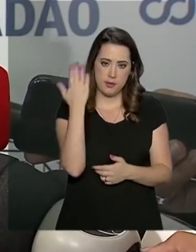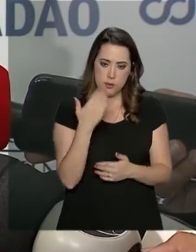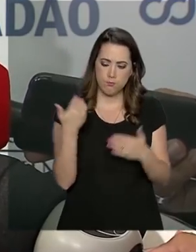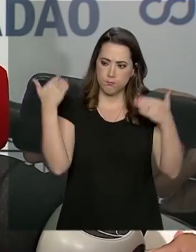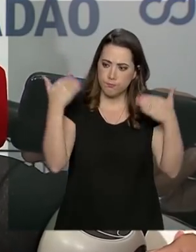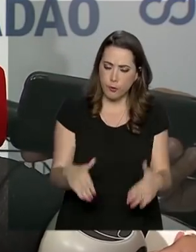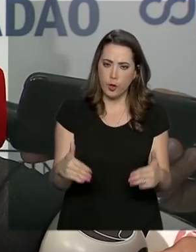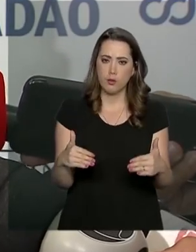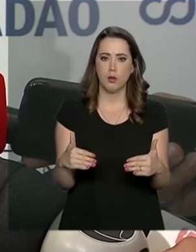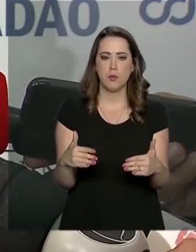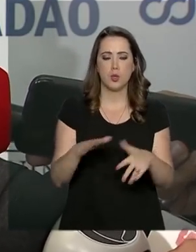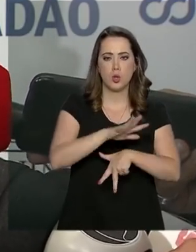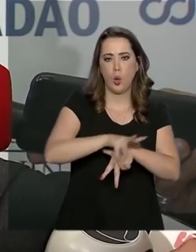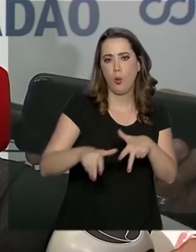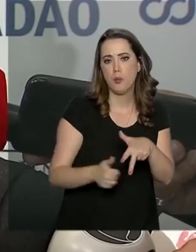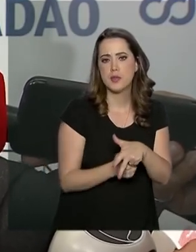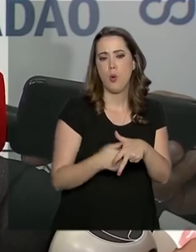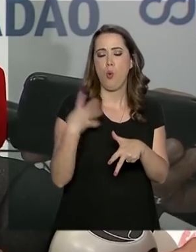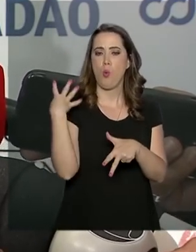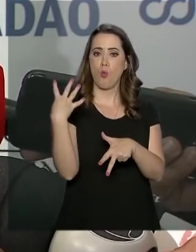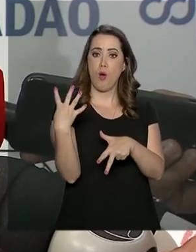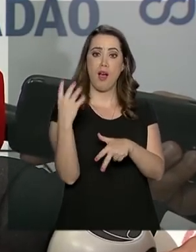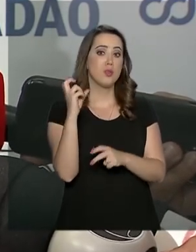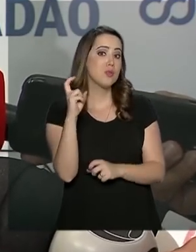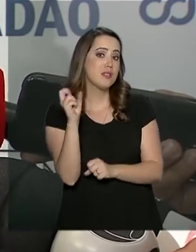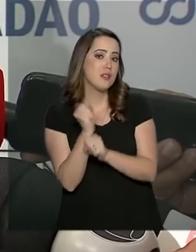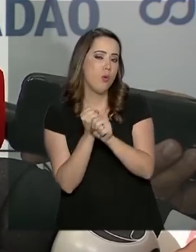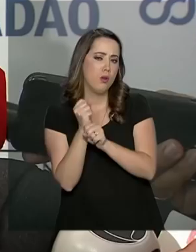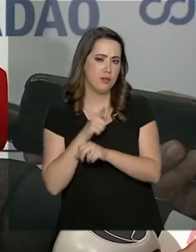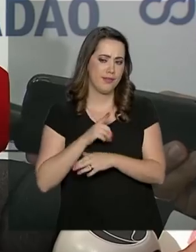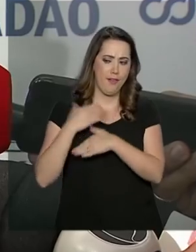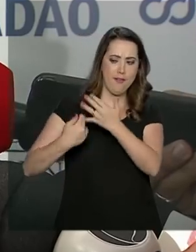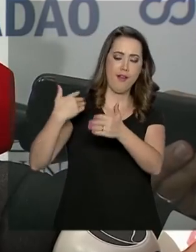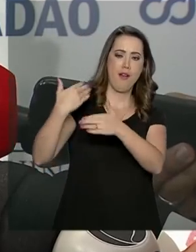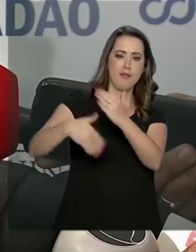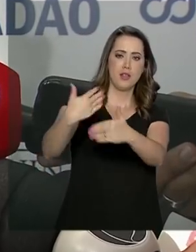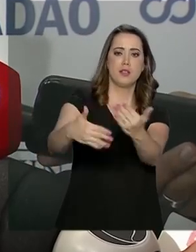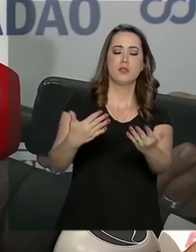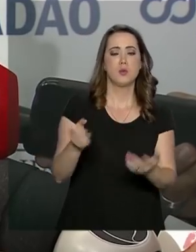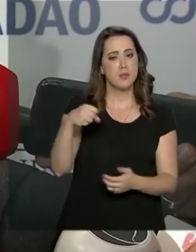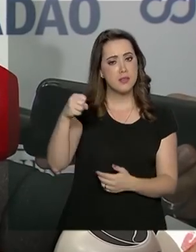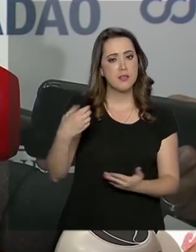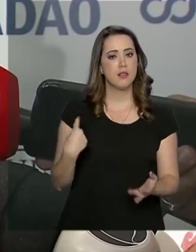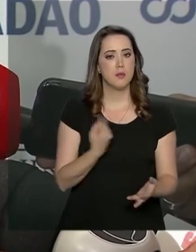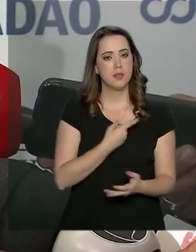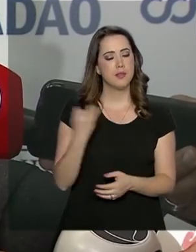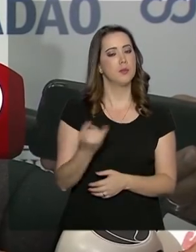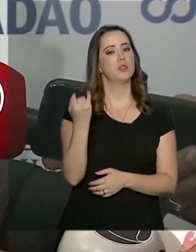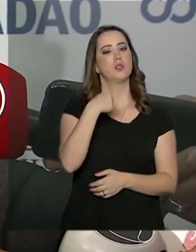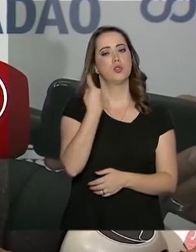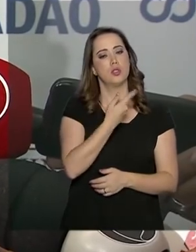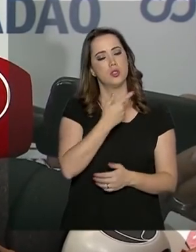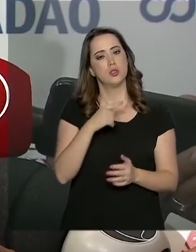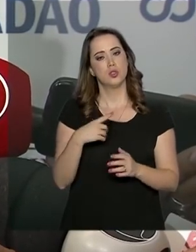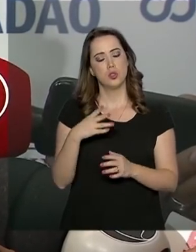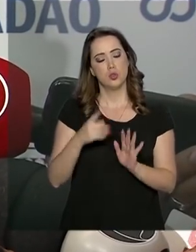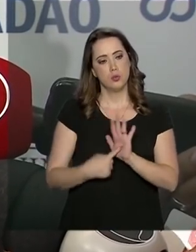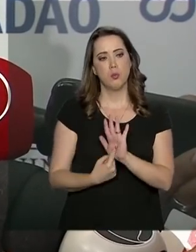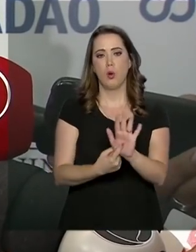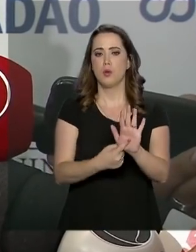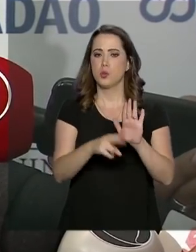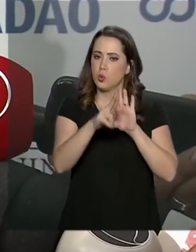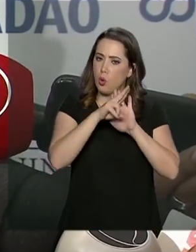nos últimos quatro ou cinco anos. Então, houve um grande avanço. Agora, o importante é que nós transformemos isso num padrão